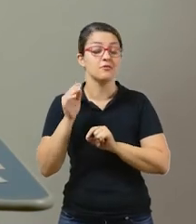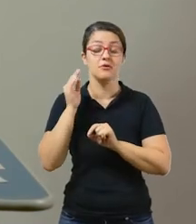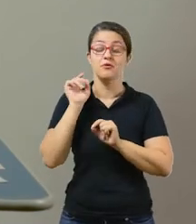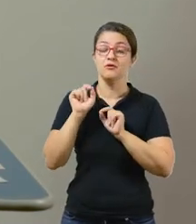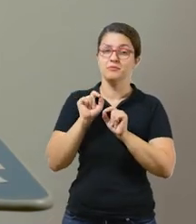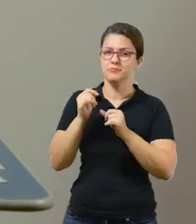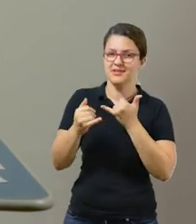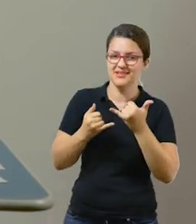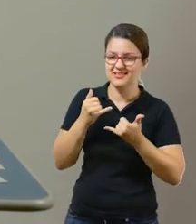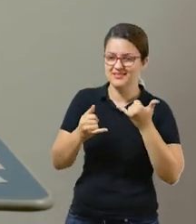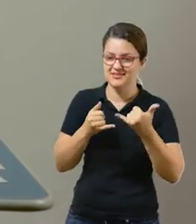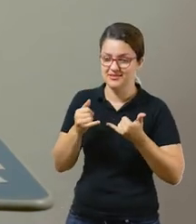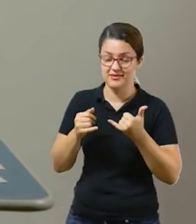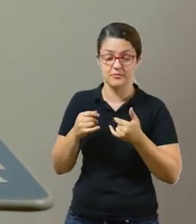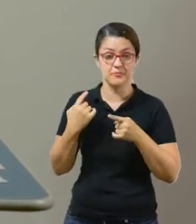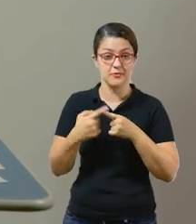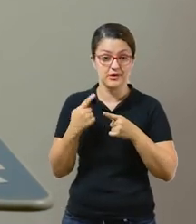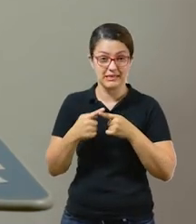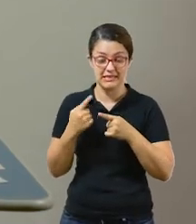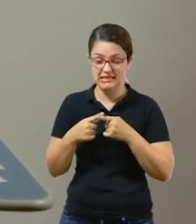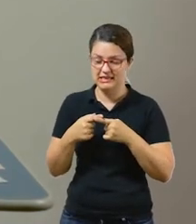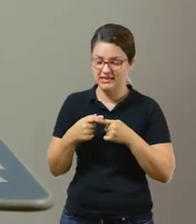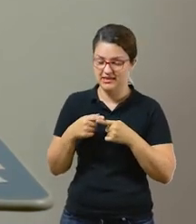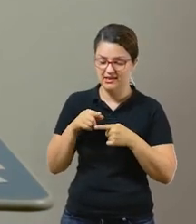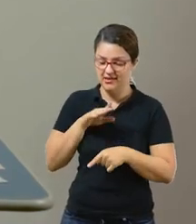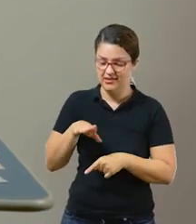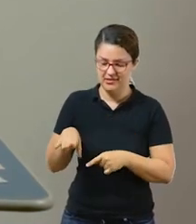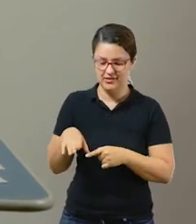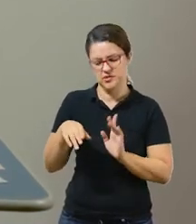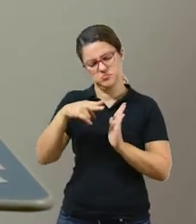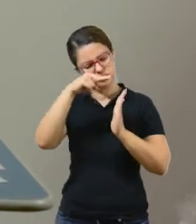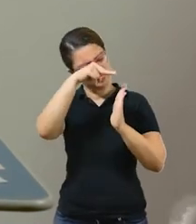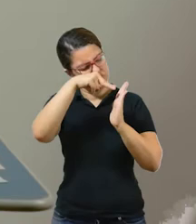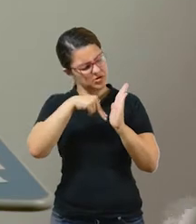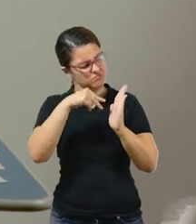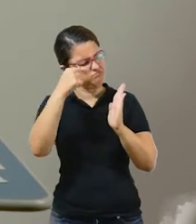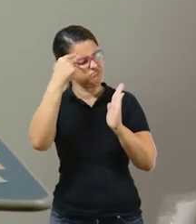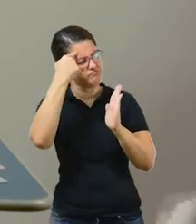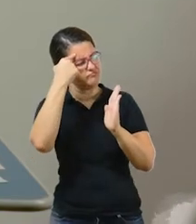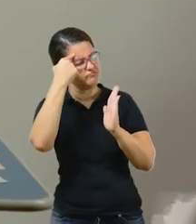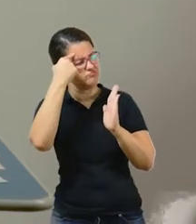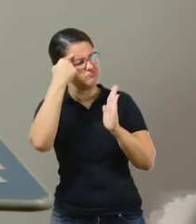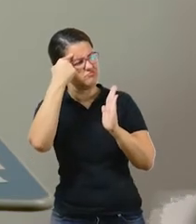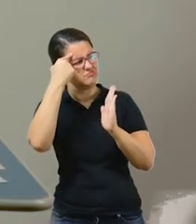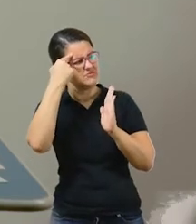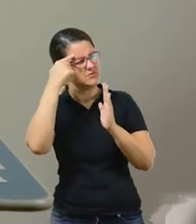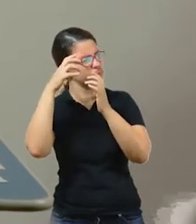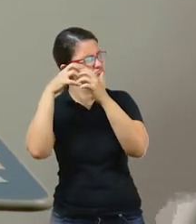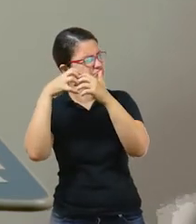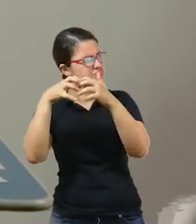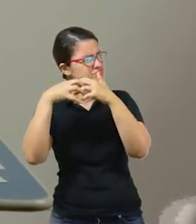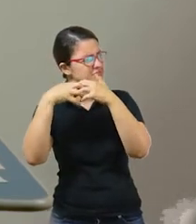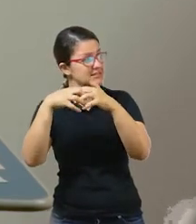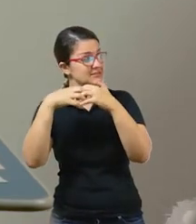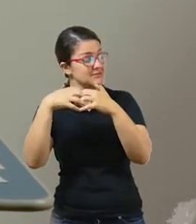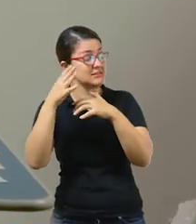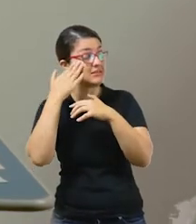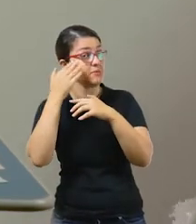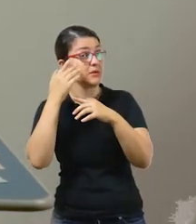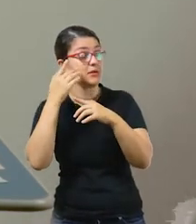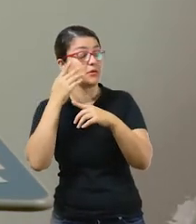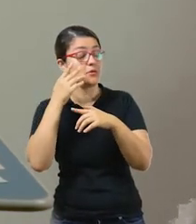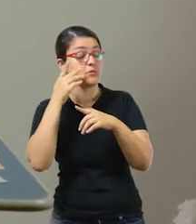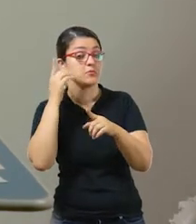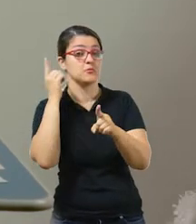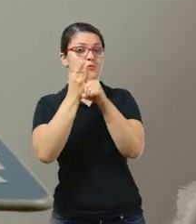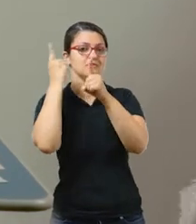modo da criança, na hora da leitura, ela tem que pensar, ela tem que pensar porque ela vai ter que adivinhar as charadinhas, né? Então